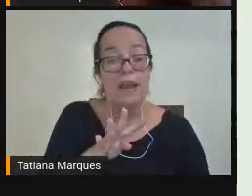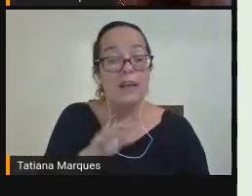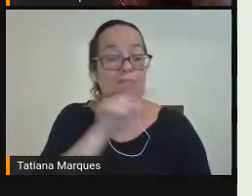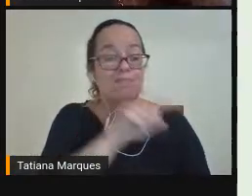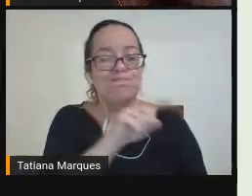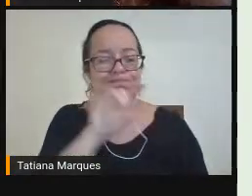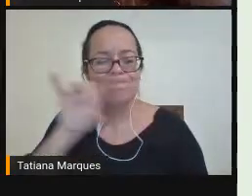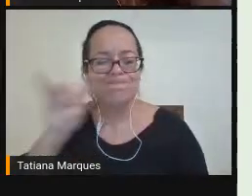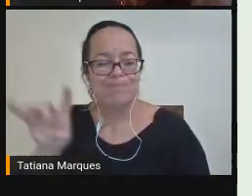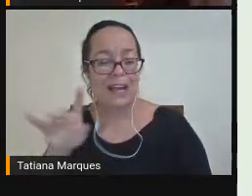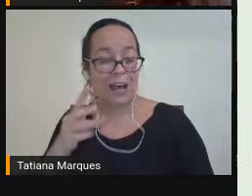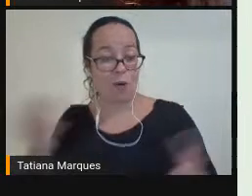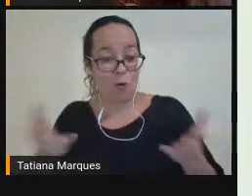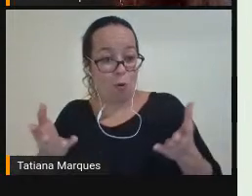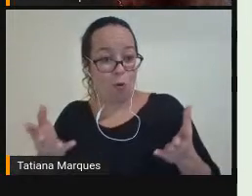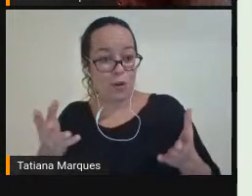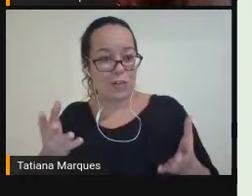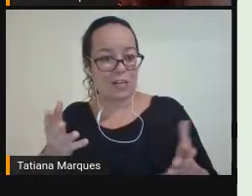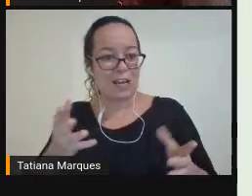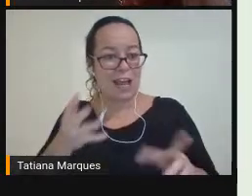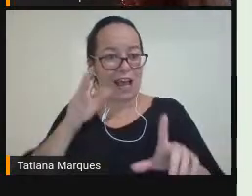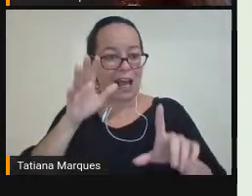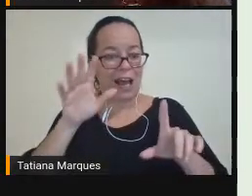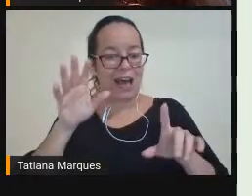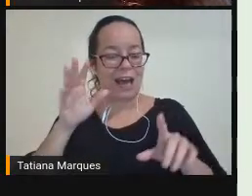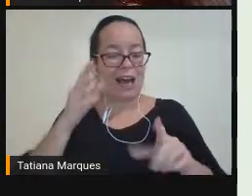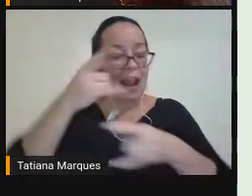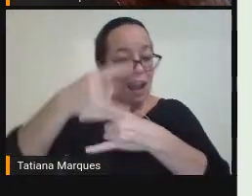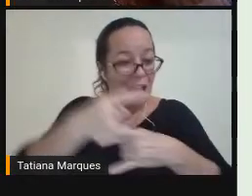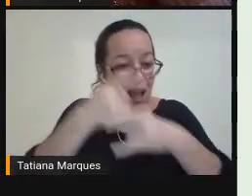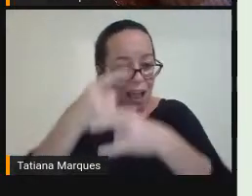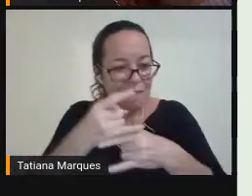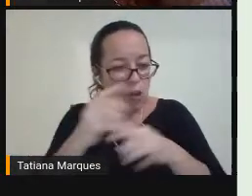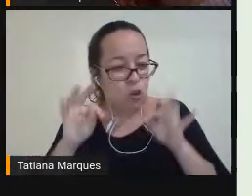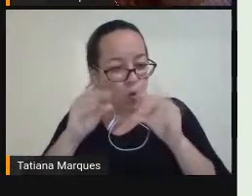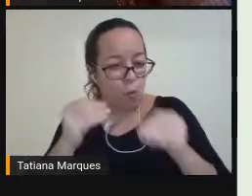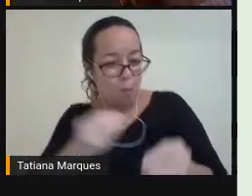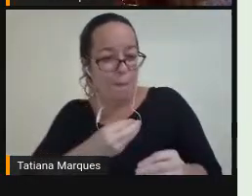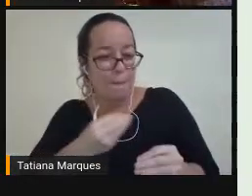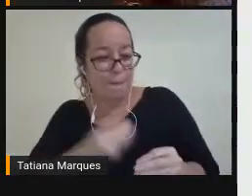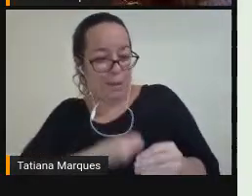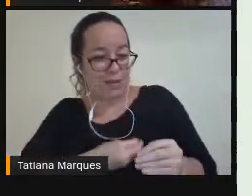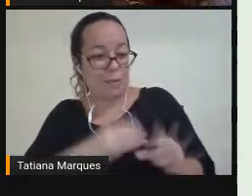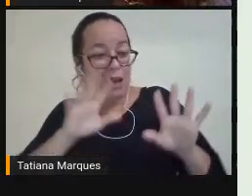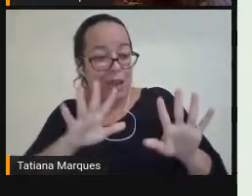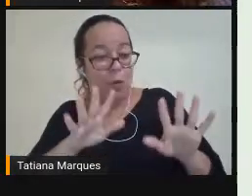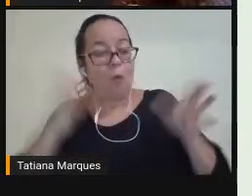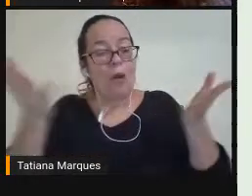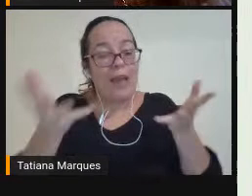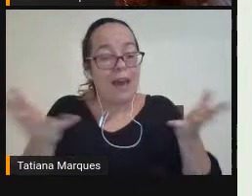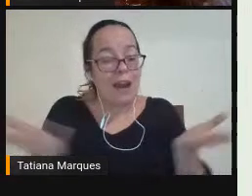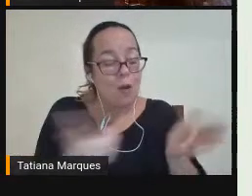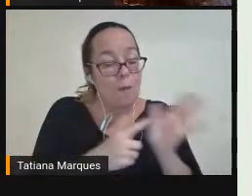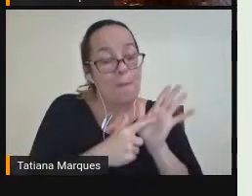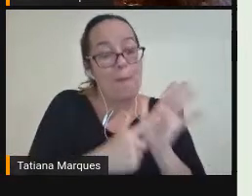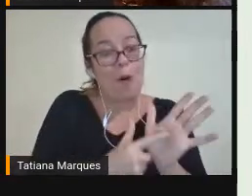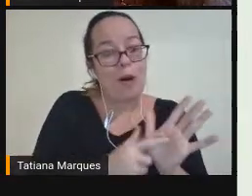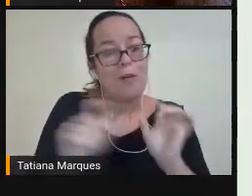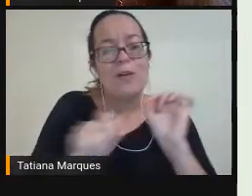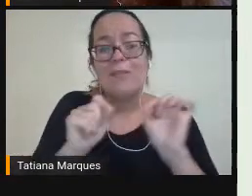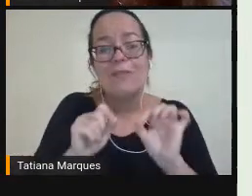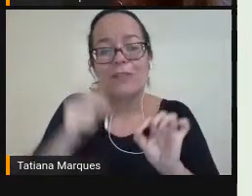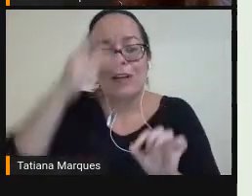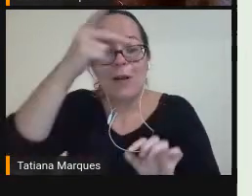Forma Eu queria Que a participação De vocês Aparecesse Aqui Então Esse Mentimeter Ou